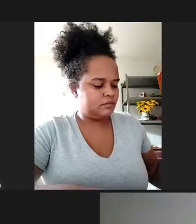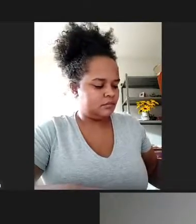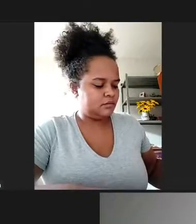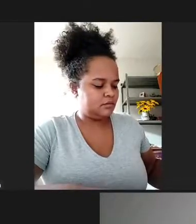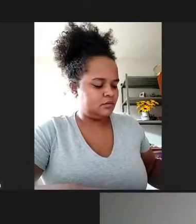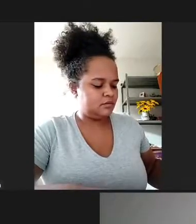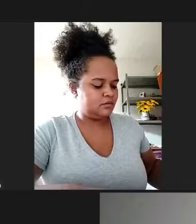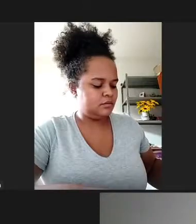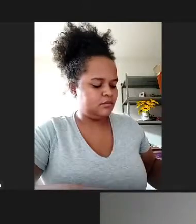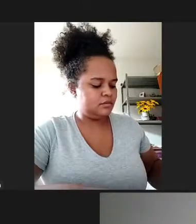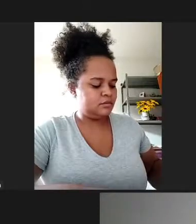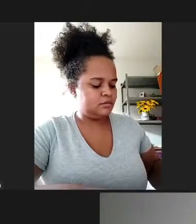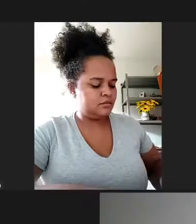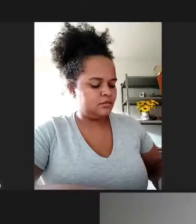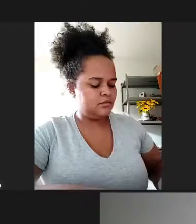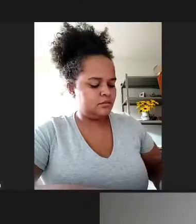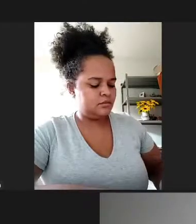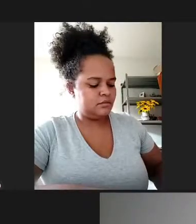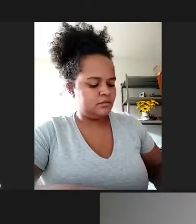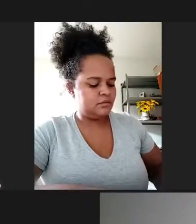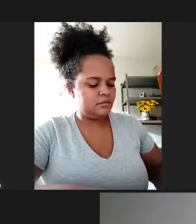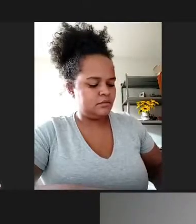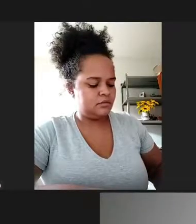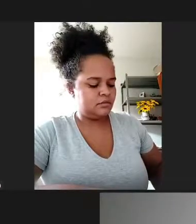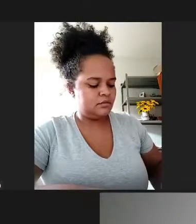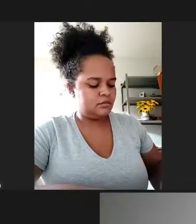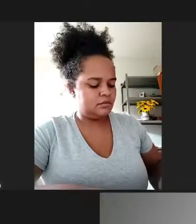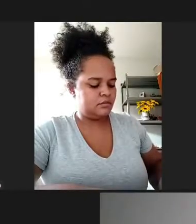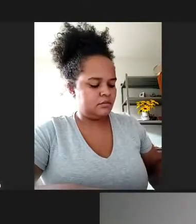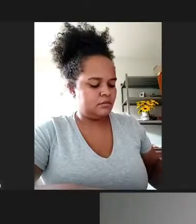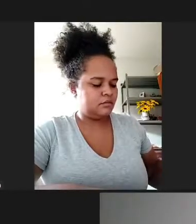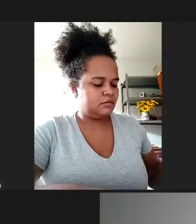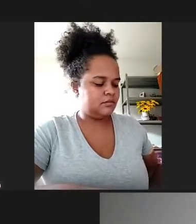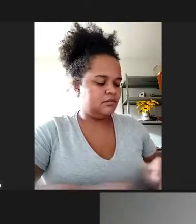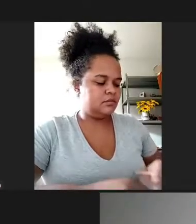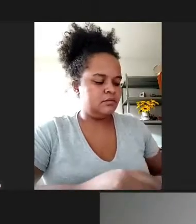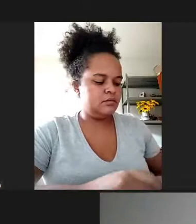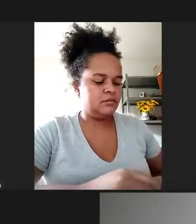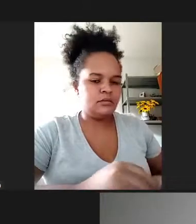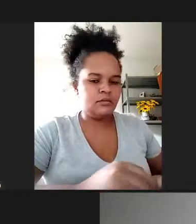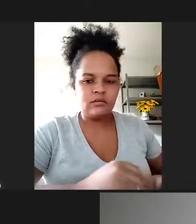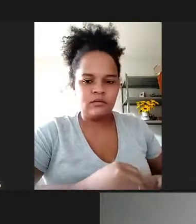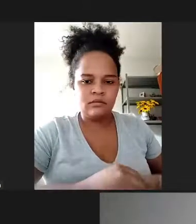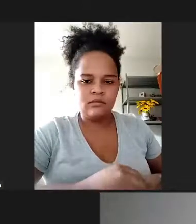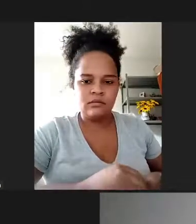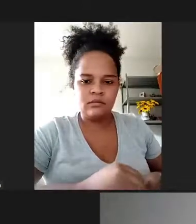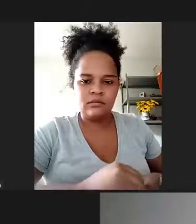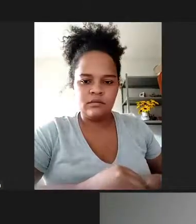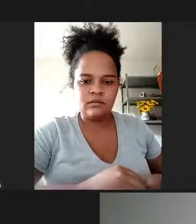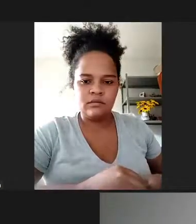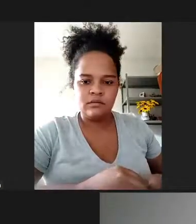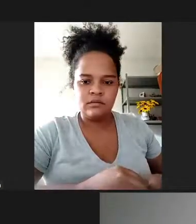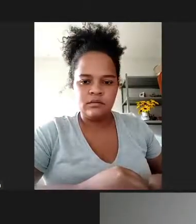entrega então hoje foi reformulado tudo essa logística tá muito obrigado é muito bom ter uma vereadora obrigado olha